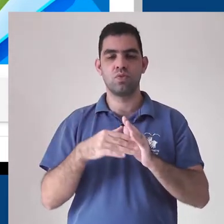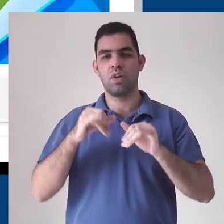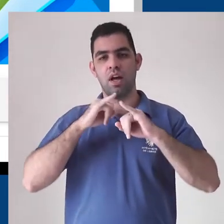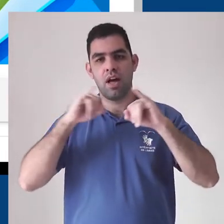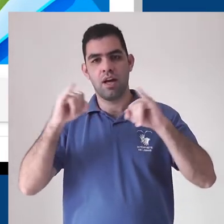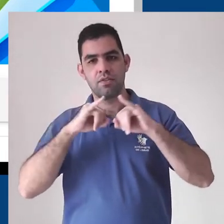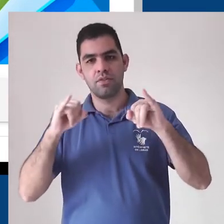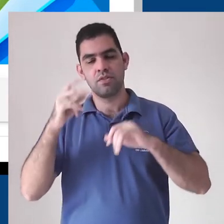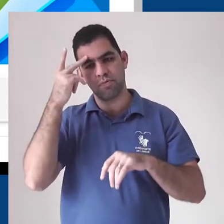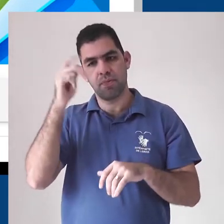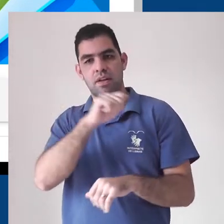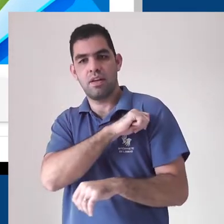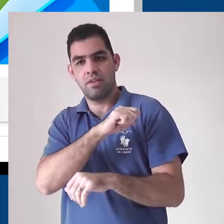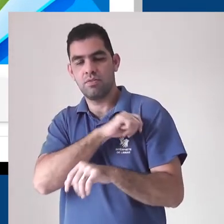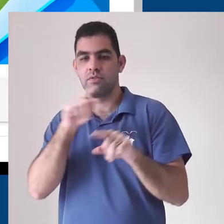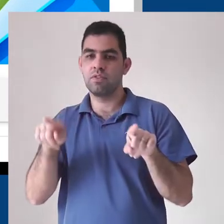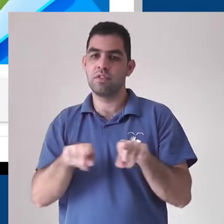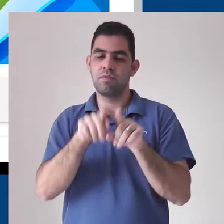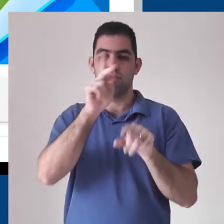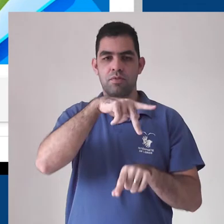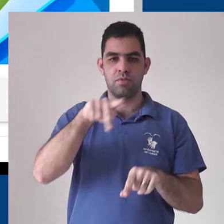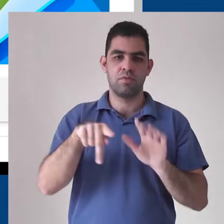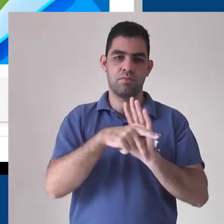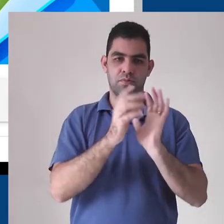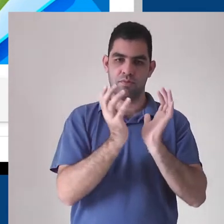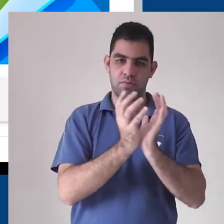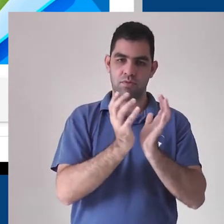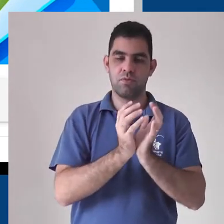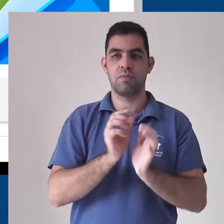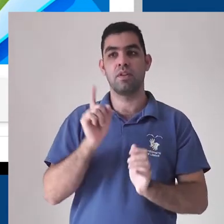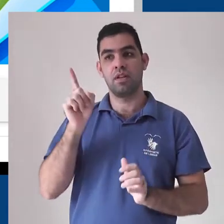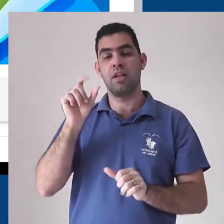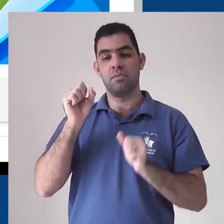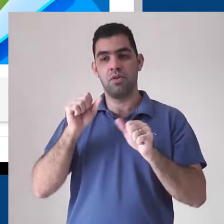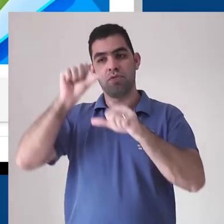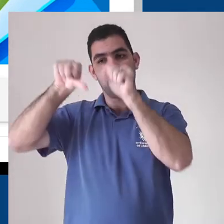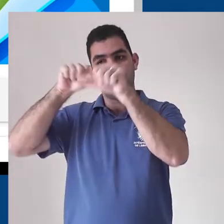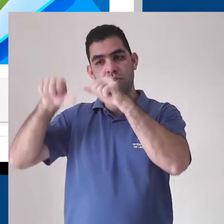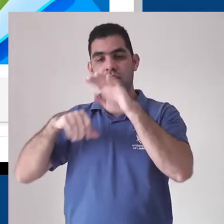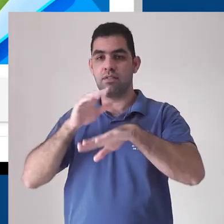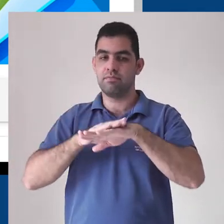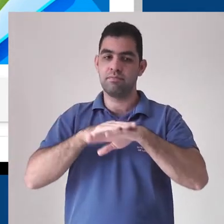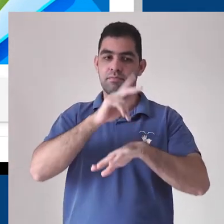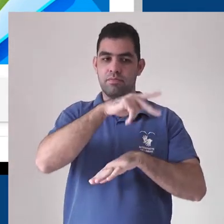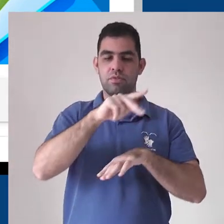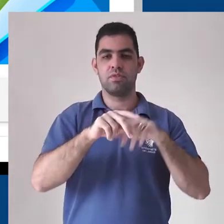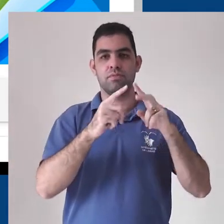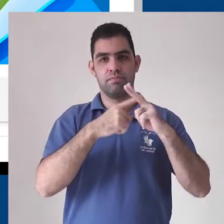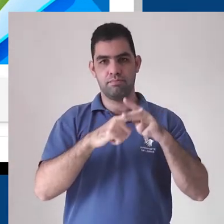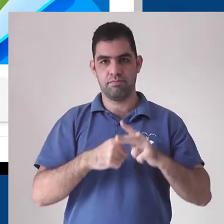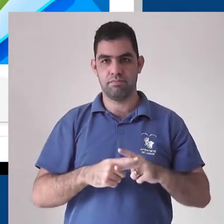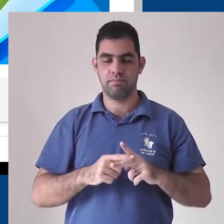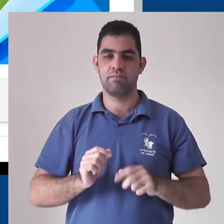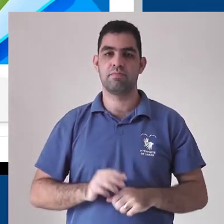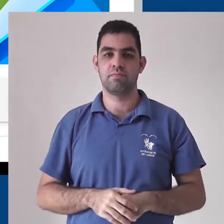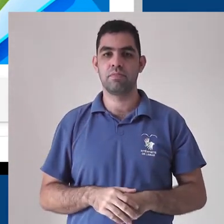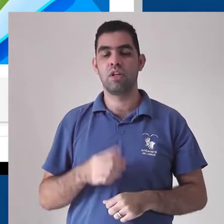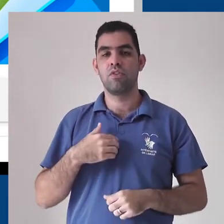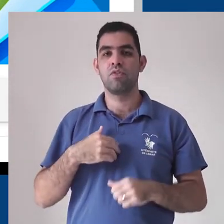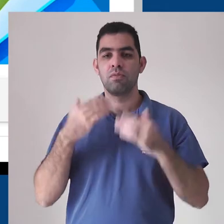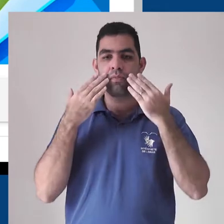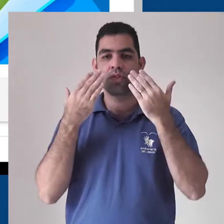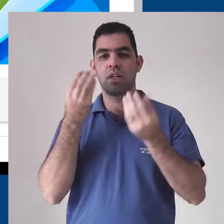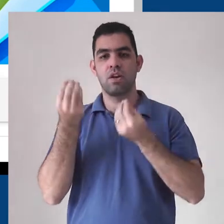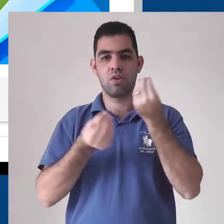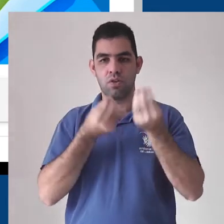notificações aos alunos e outros professores da turma. Ele vai variar conforme as configurações do seu professor. Vou mostrar exemplos